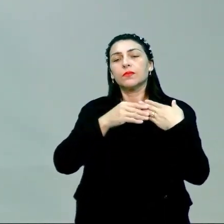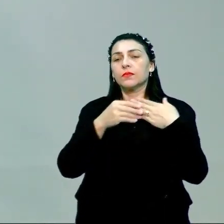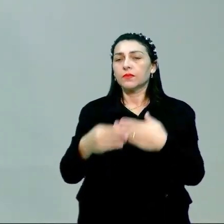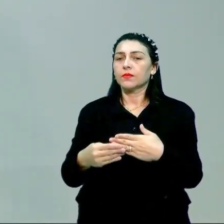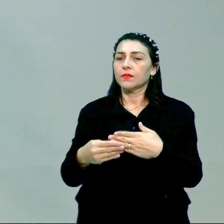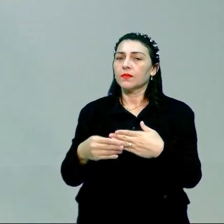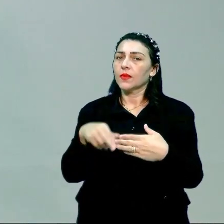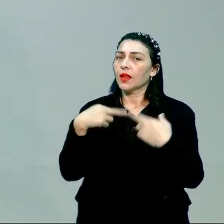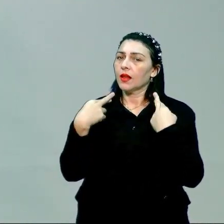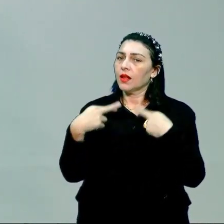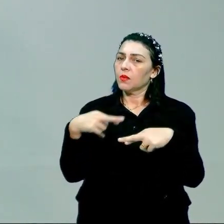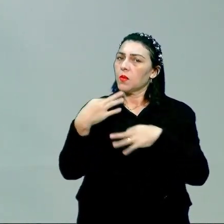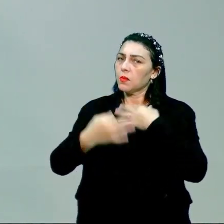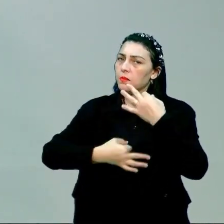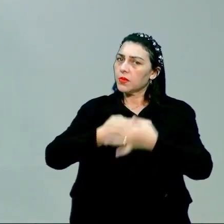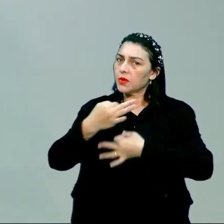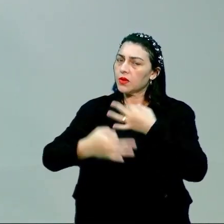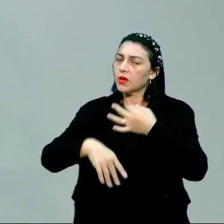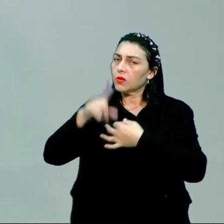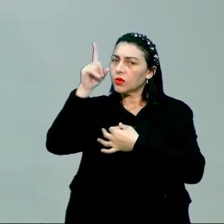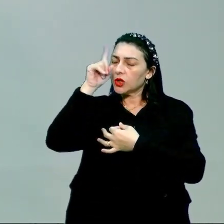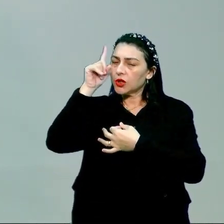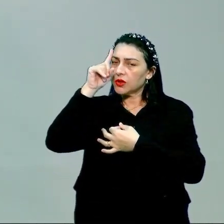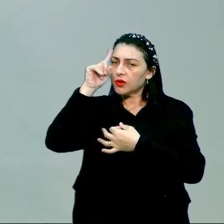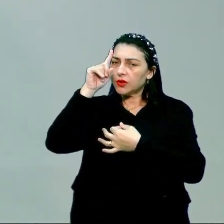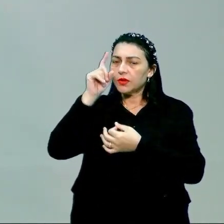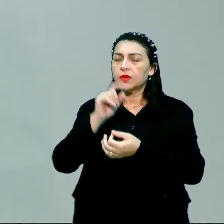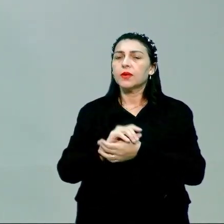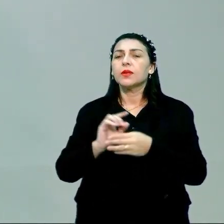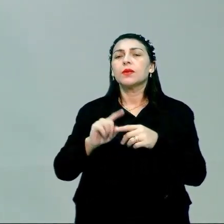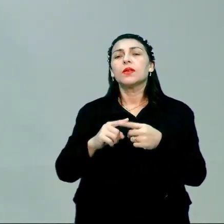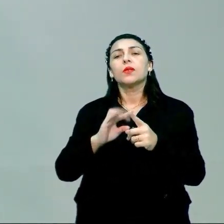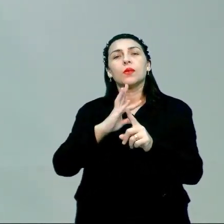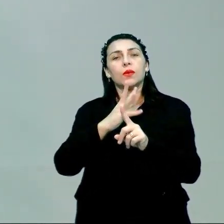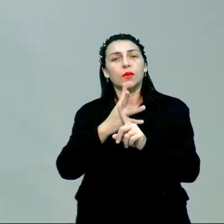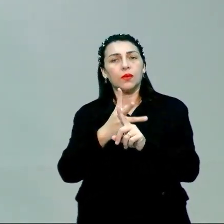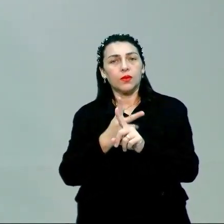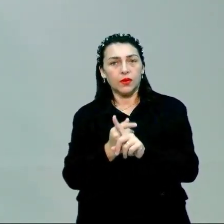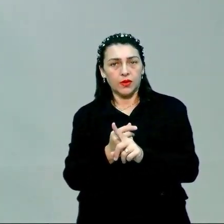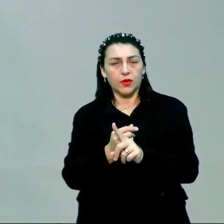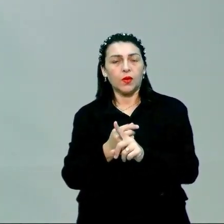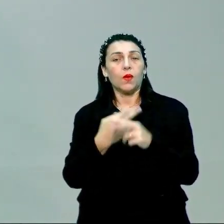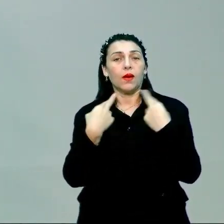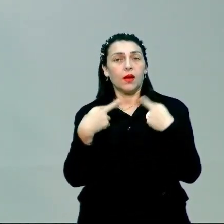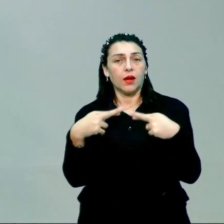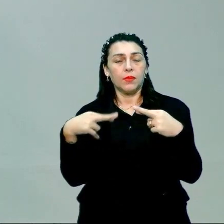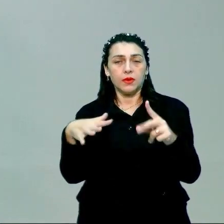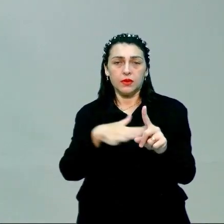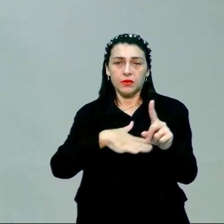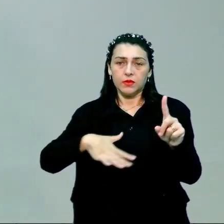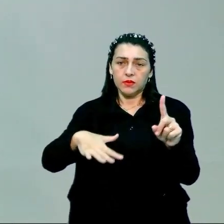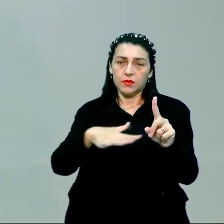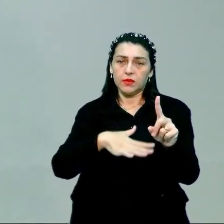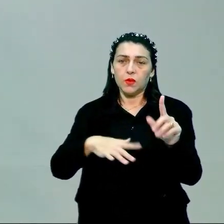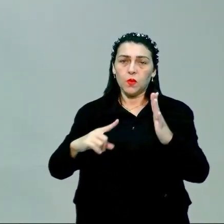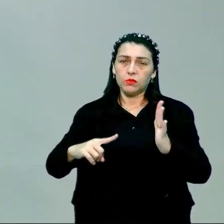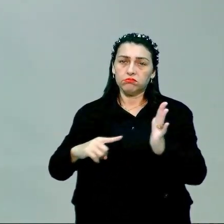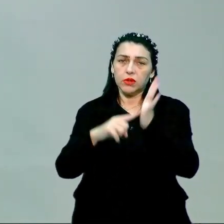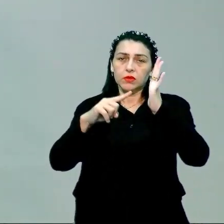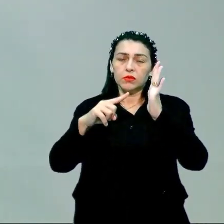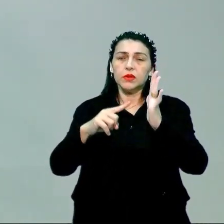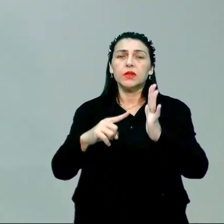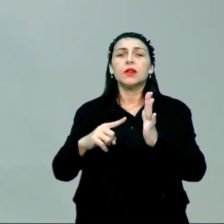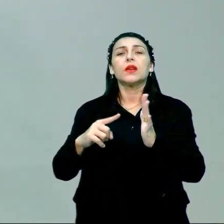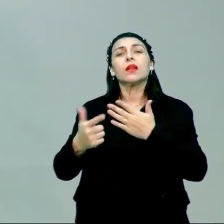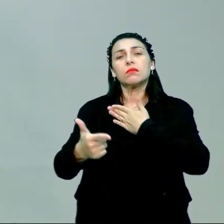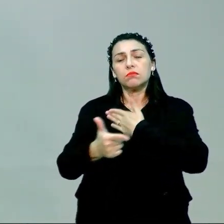uma crítica a esse dia a dia, vai ser uma arte com crítica social, com denúncia, que é